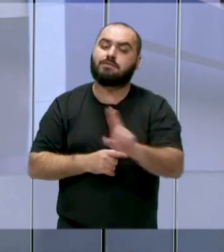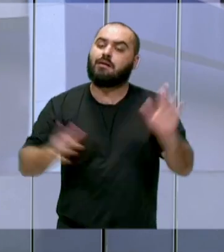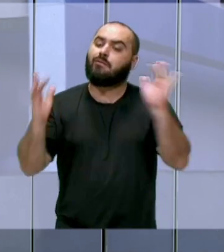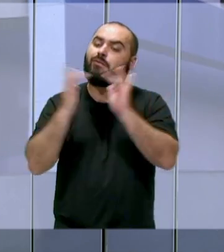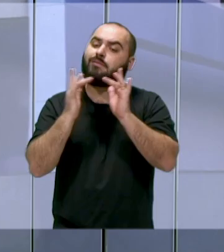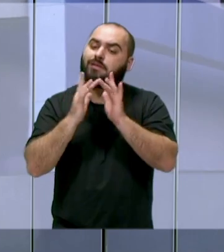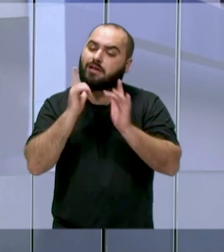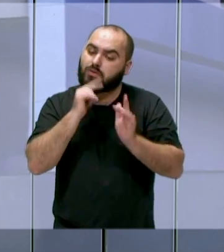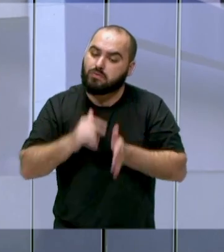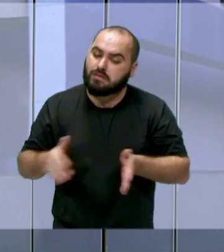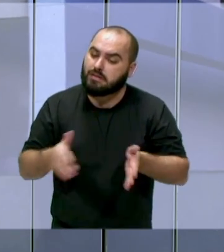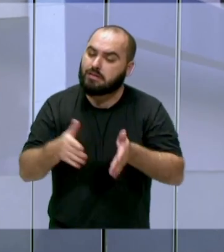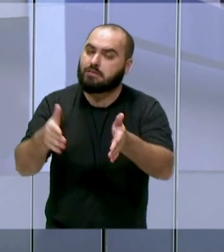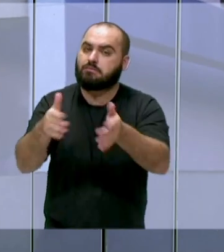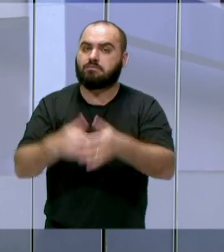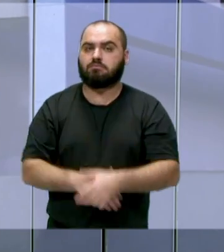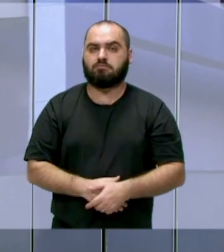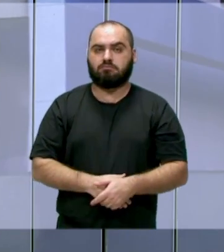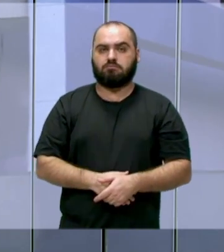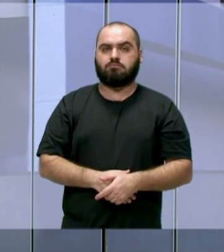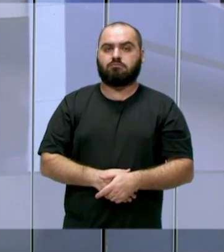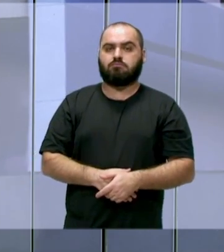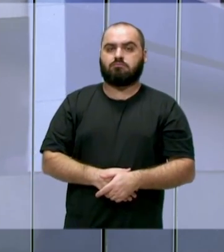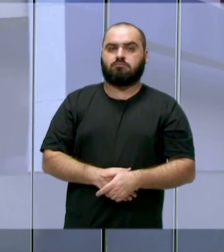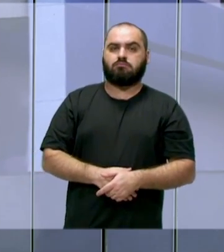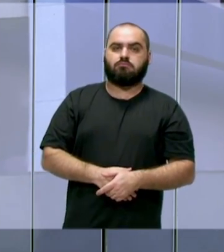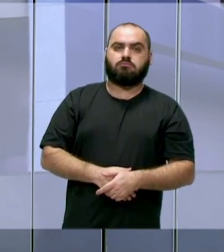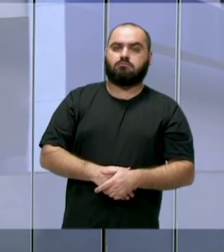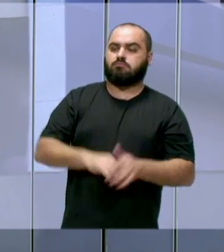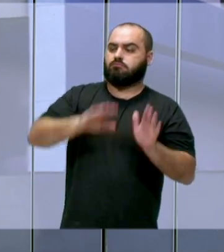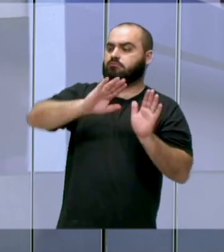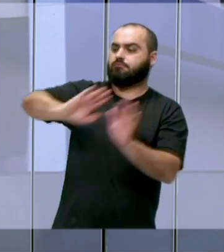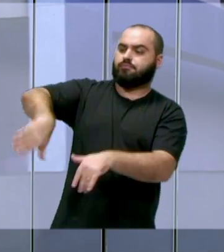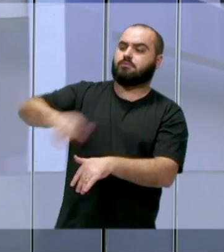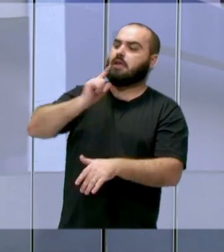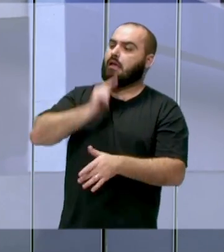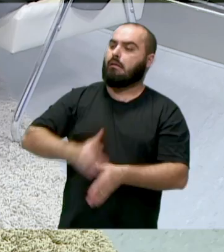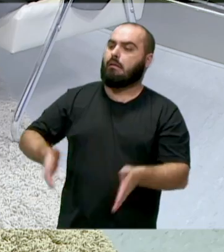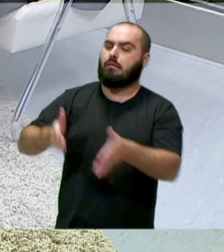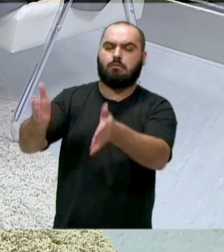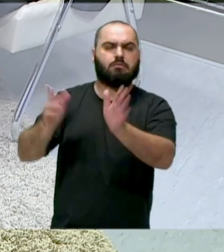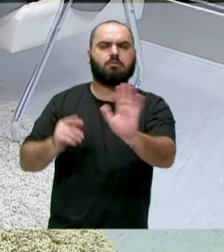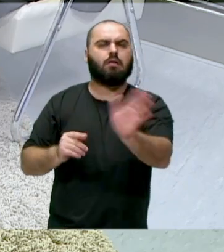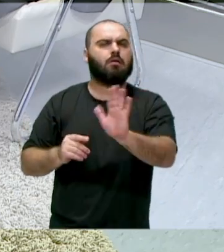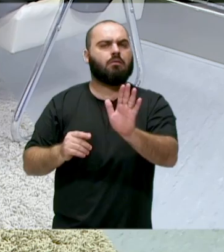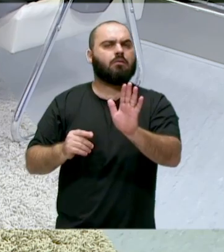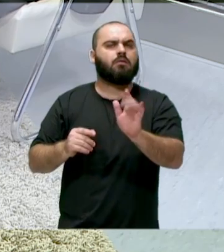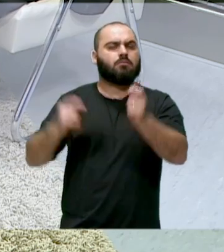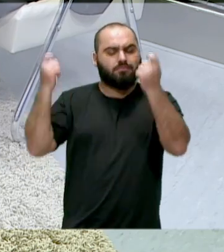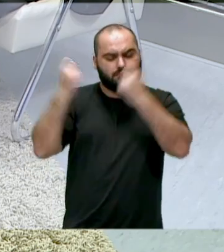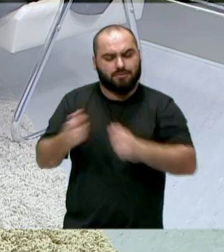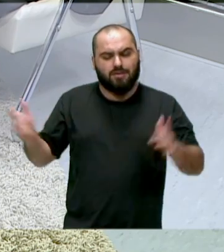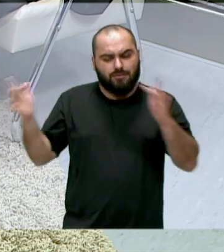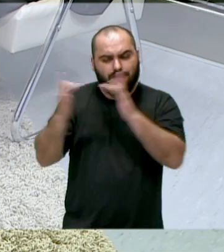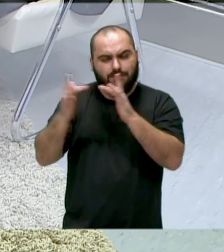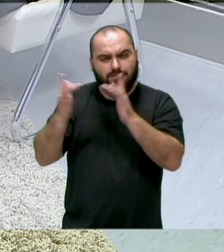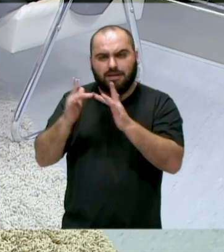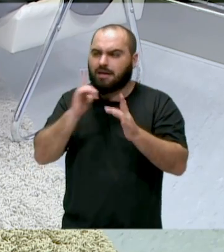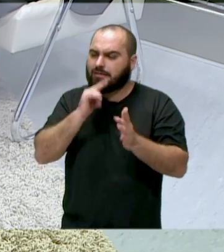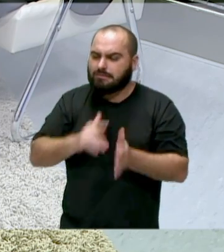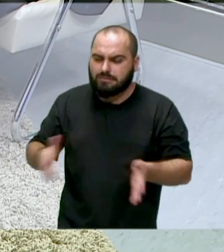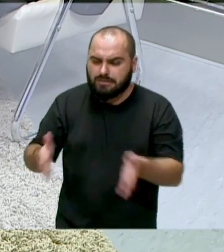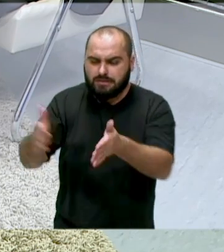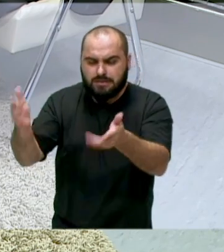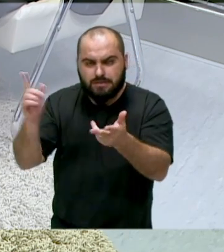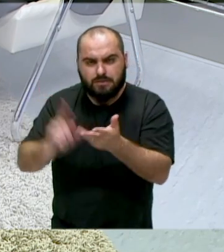com o rio. E o que a gente faz aqui na nossa cidade é o contrário, a muro o rio. E eu penso totalmente ao contrário, a deveria explorar esse contato com o rio, explorar a nossa